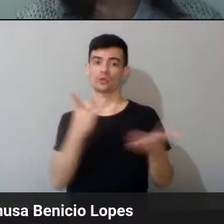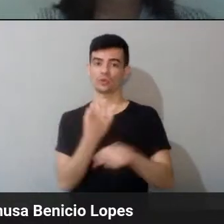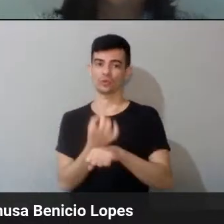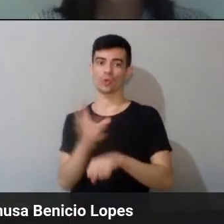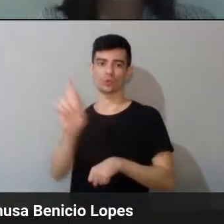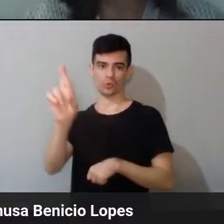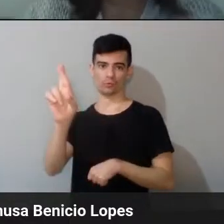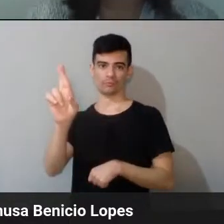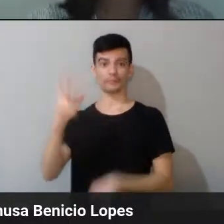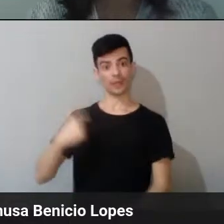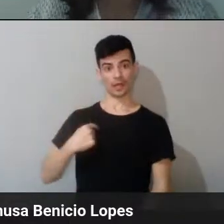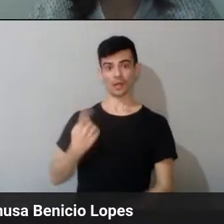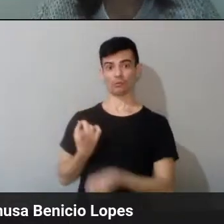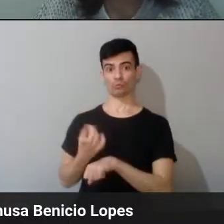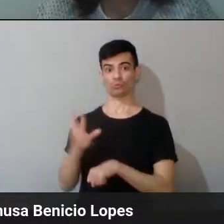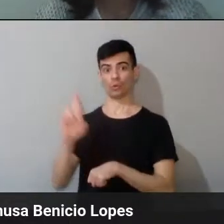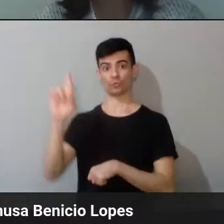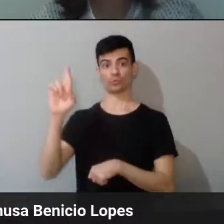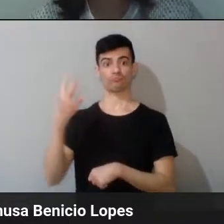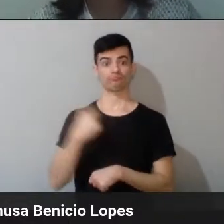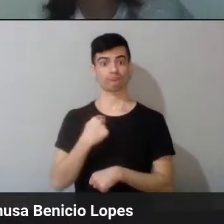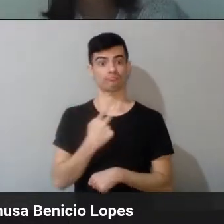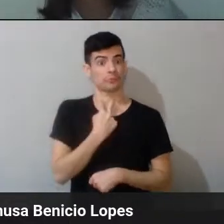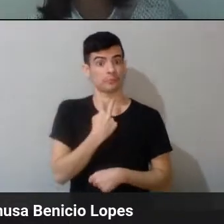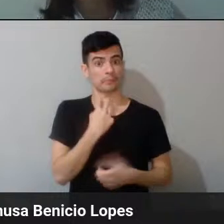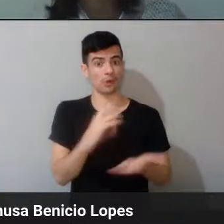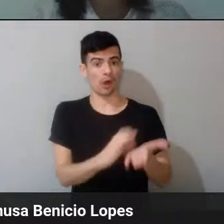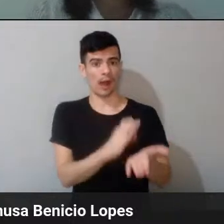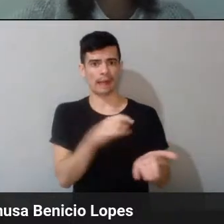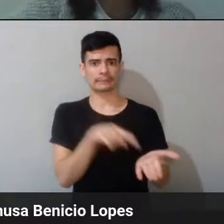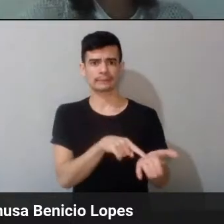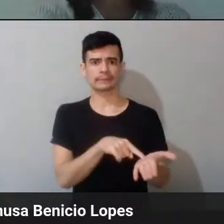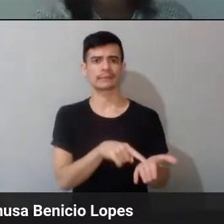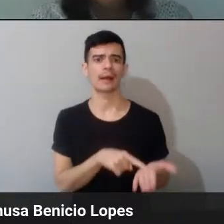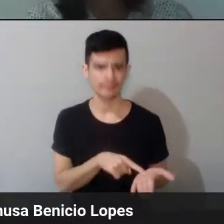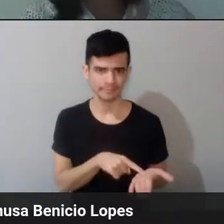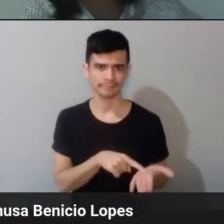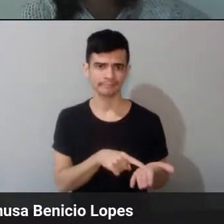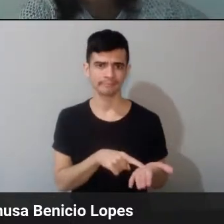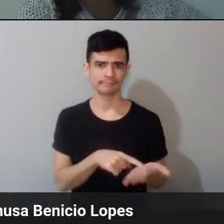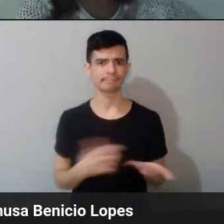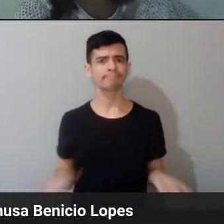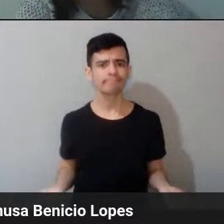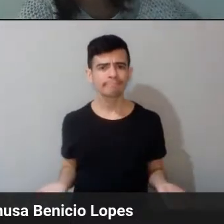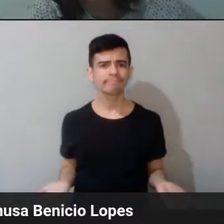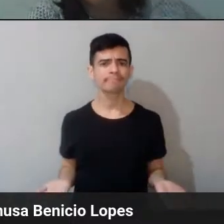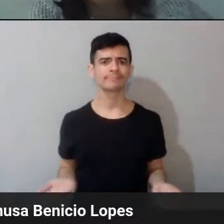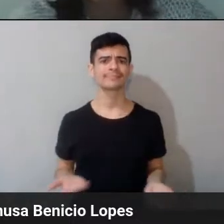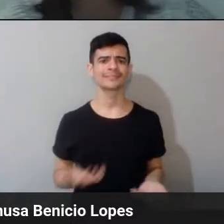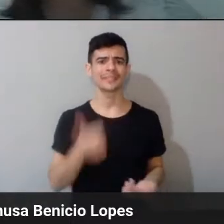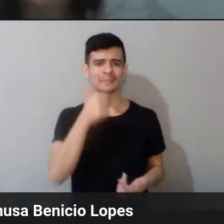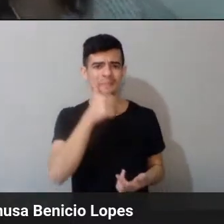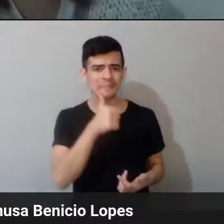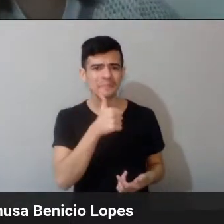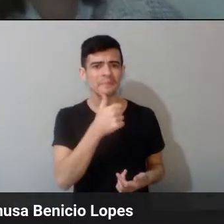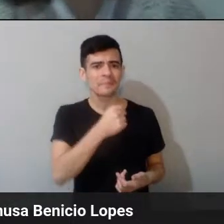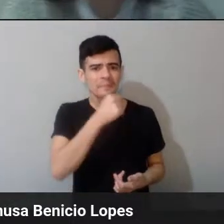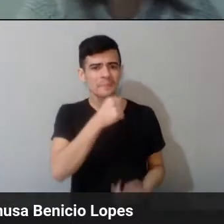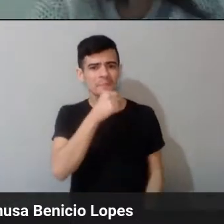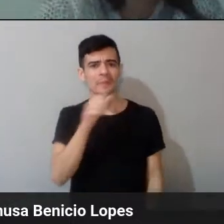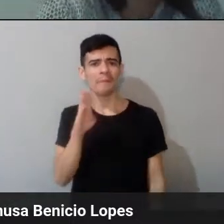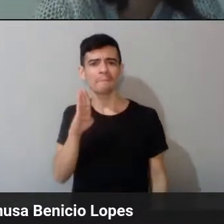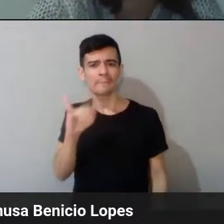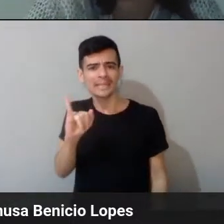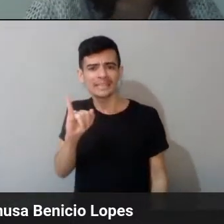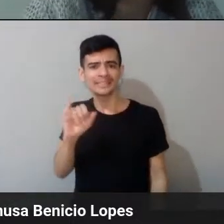a gente fica perguntando, será que a minha bisavó que sabia muito sobre ervas, sobre reza, sobre muitas coisas, será que não